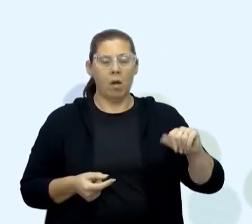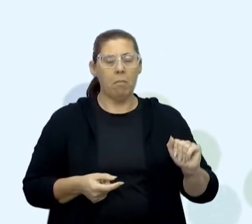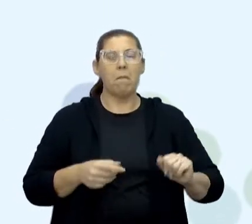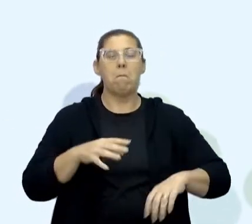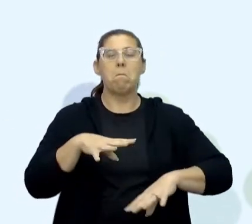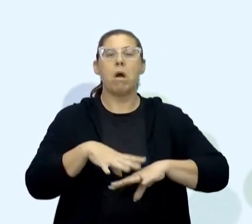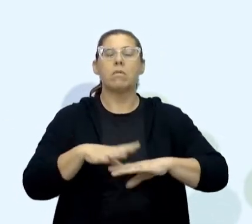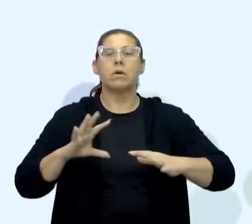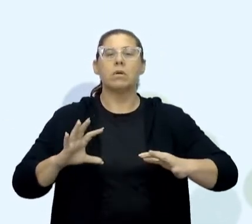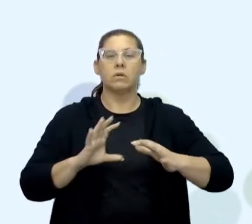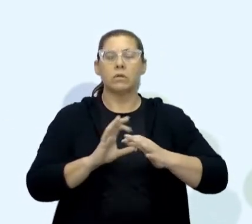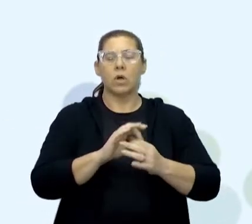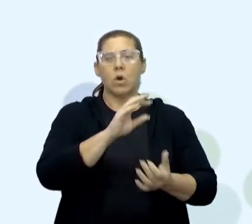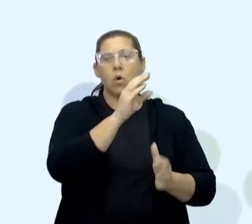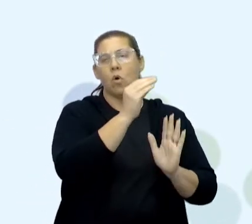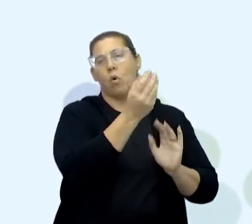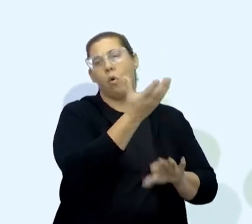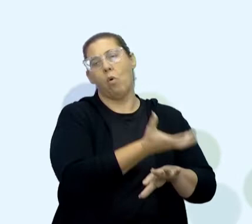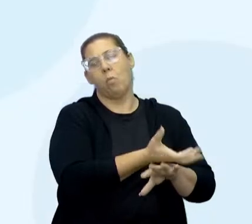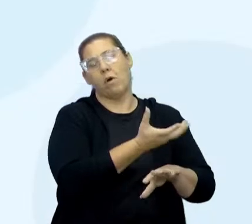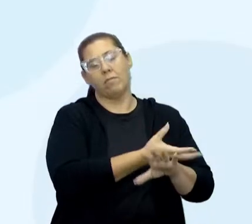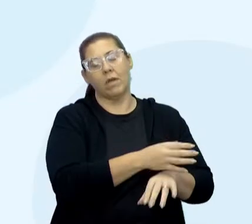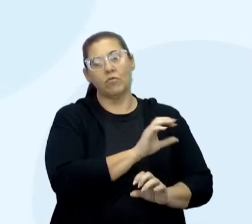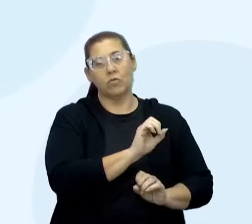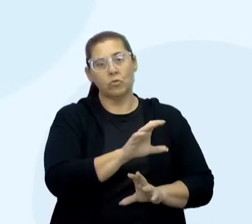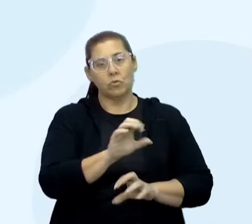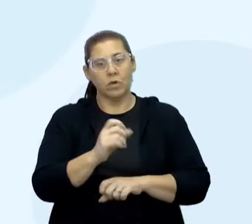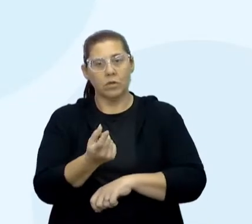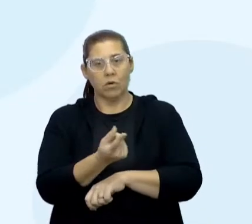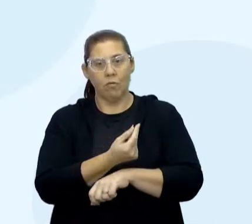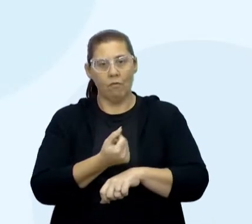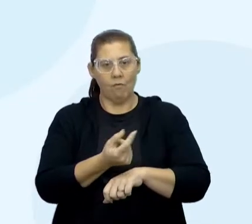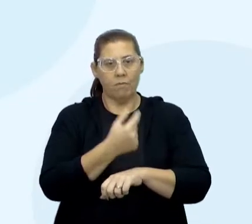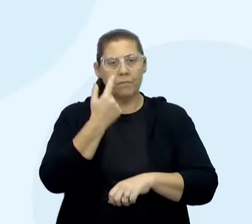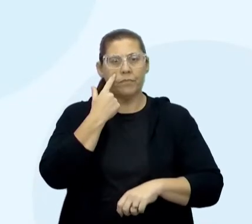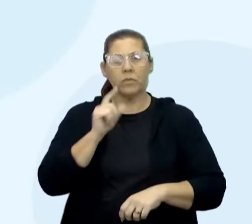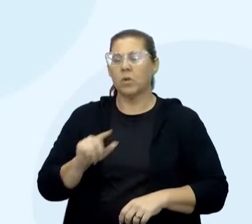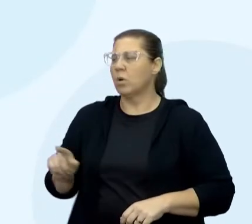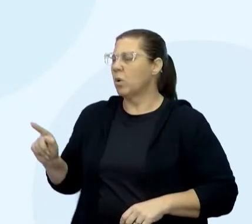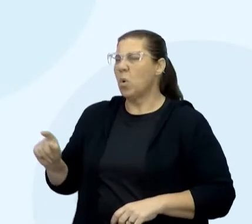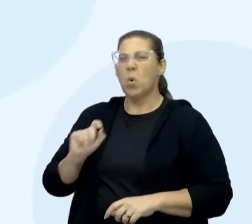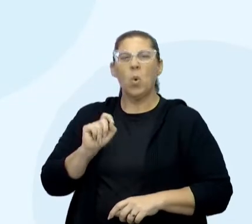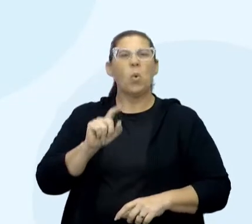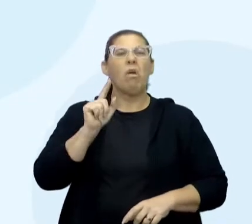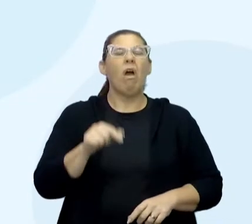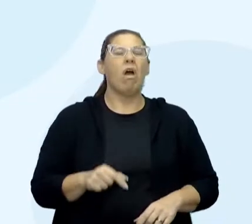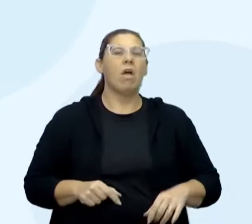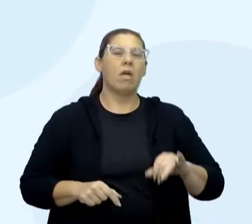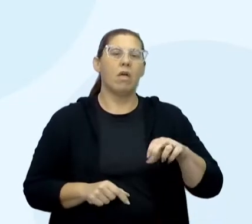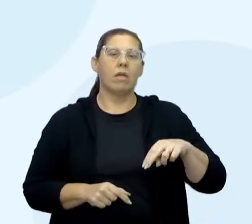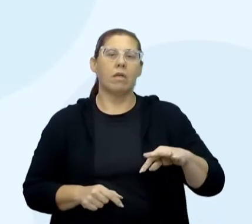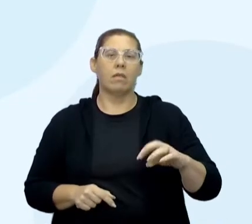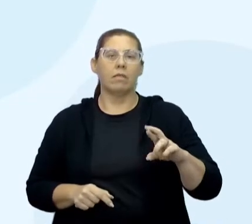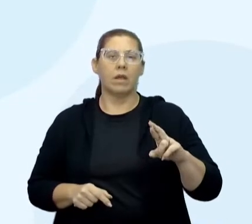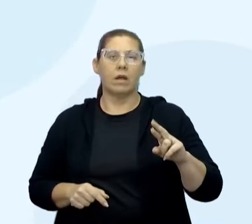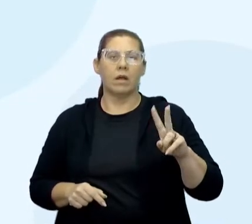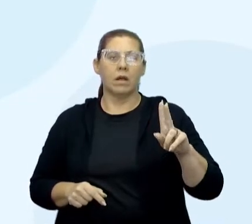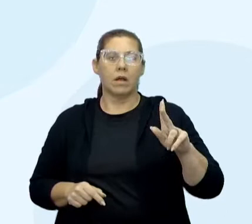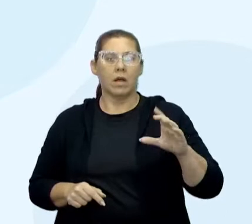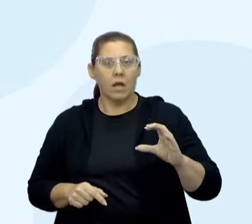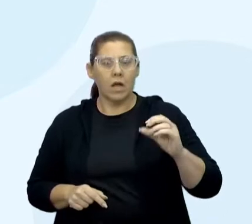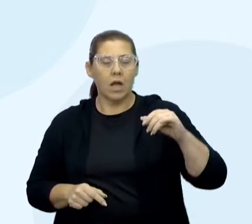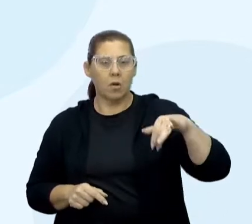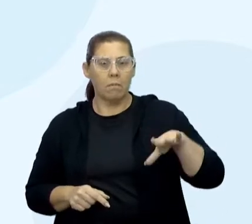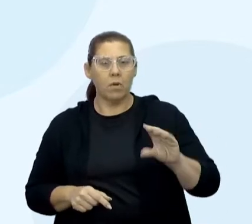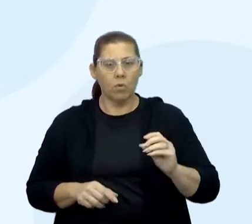do componente educação financeira em conexão. O que é um intercâmbio? Vamos lá e dar boas-vindas à aula, né?